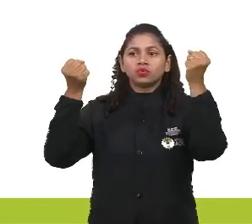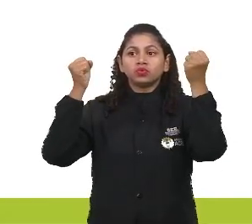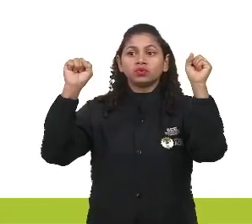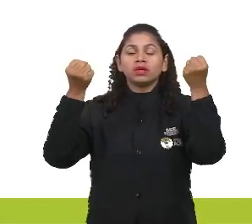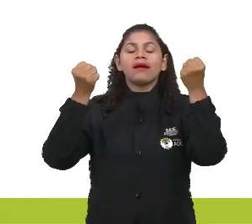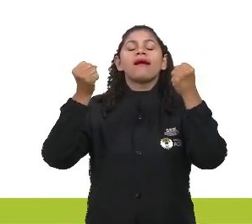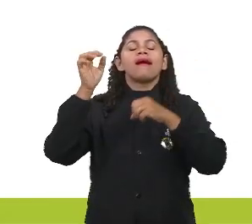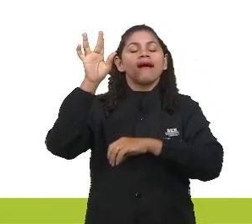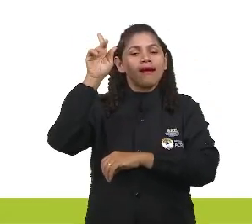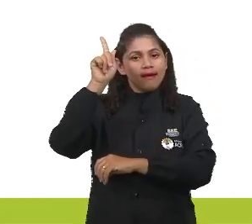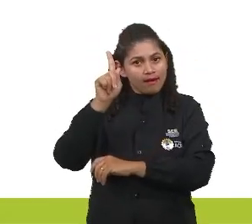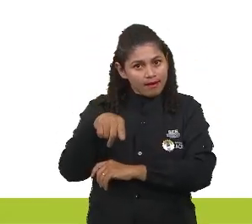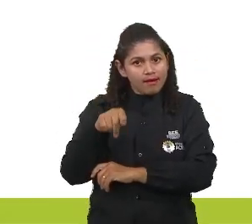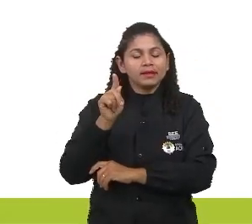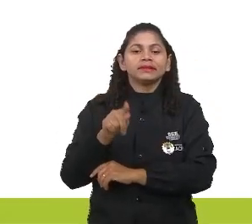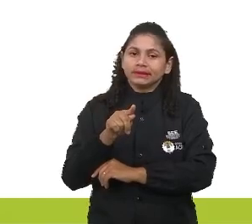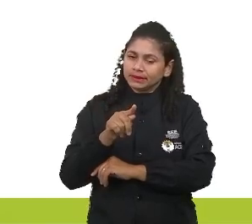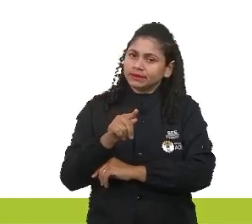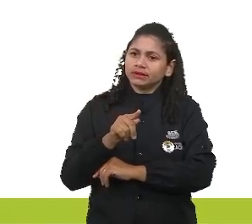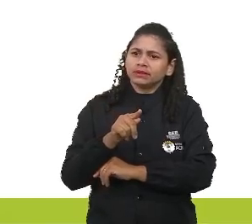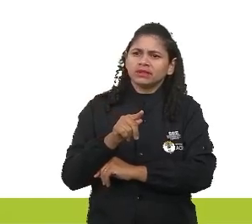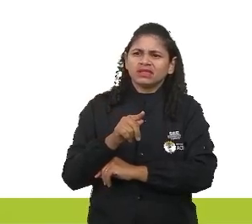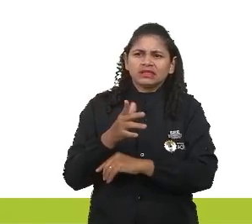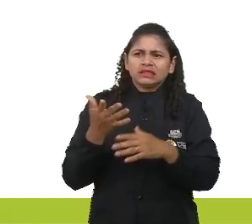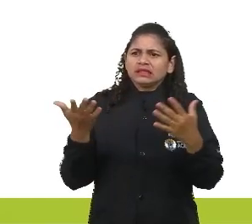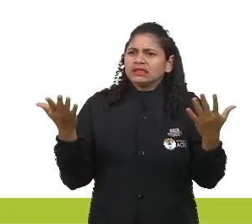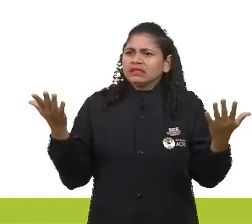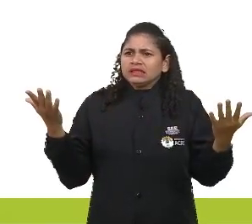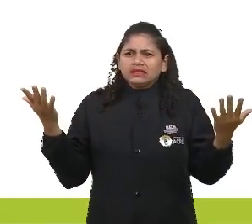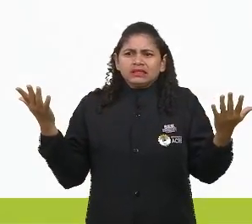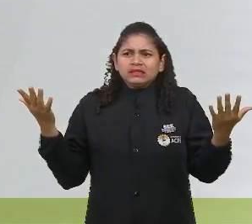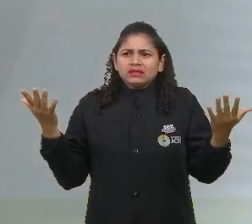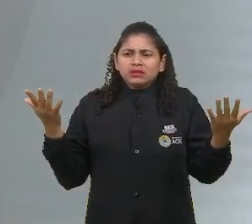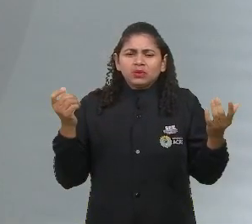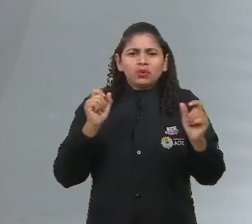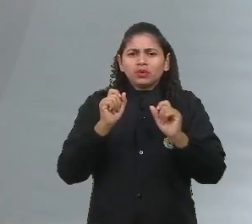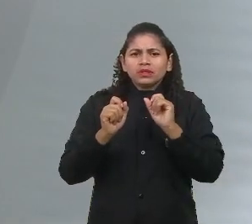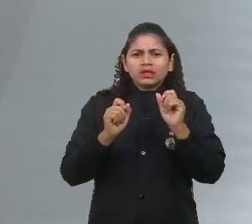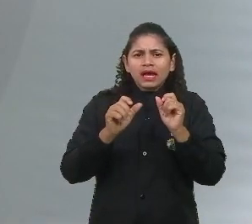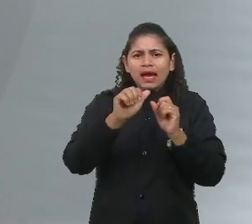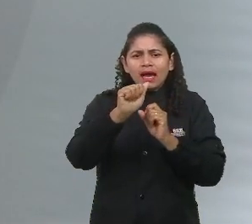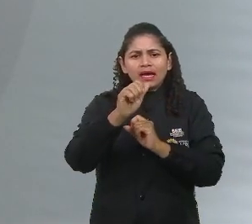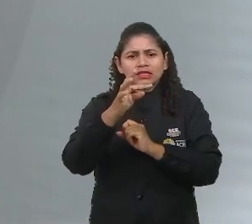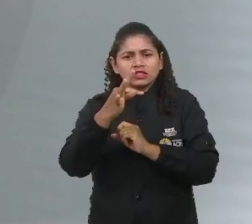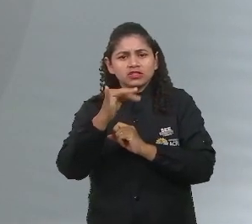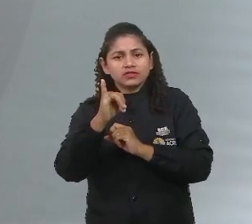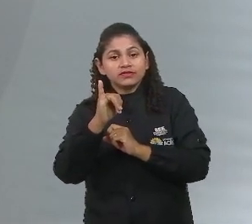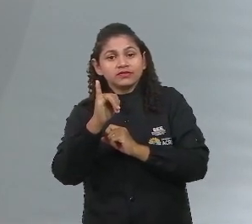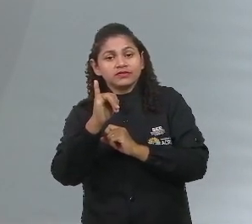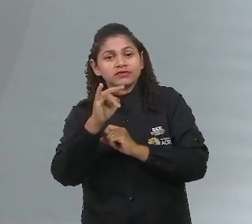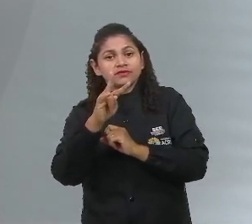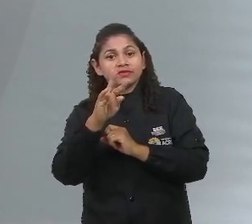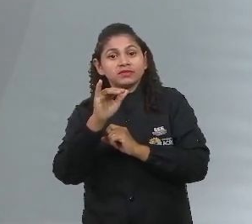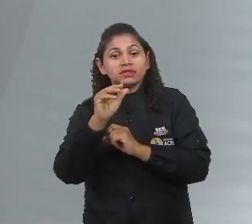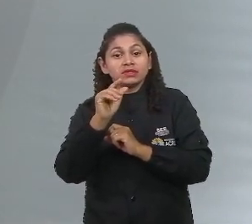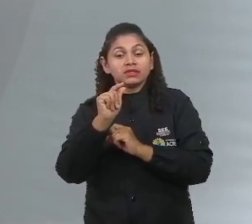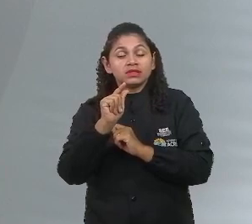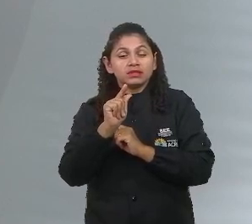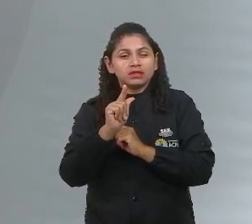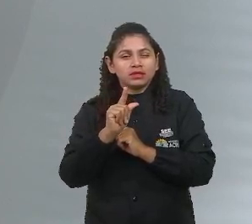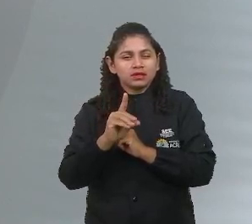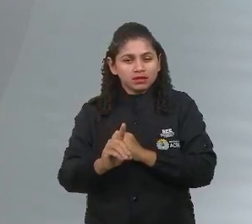física é um exercício. Ah, professor, o senhor falou tudo, mas não disse nada. O que eu tenho para te dizer? Atividade física é toda